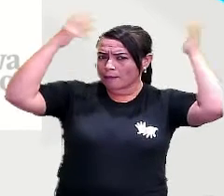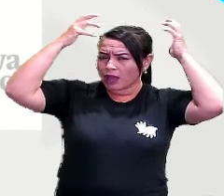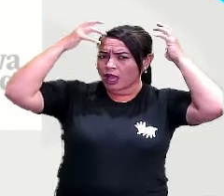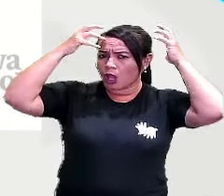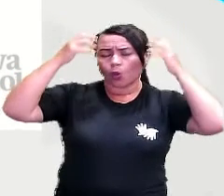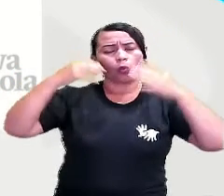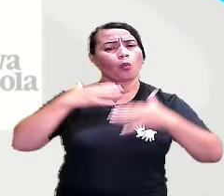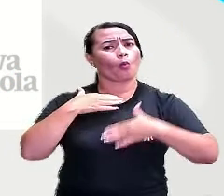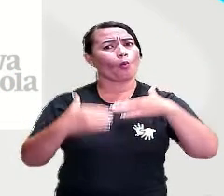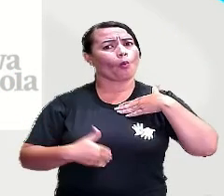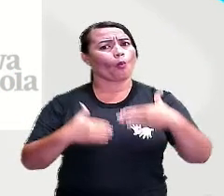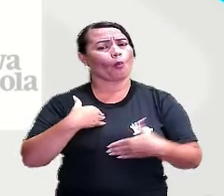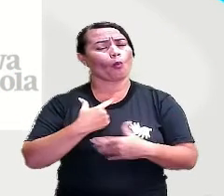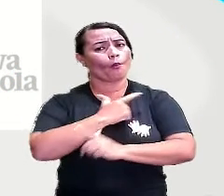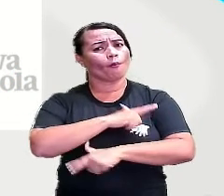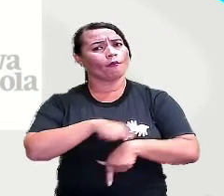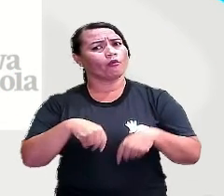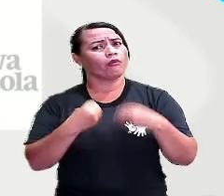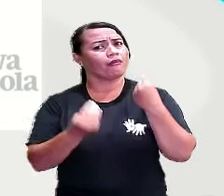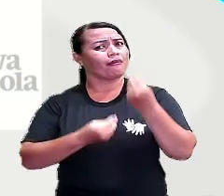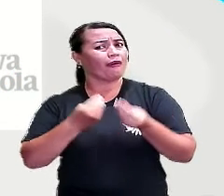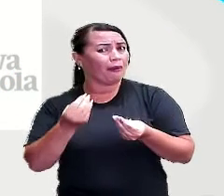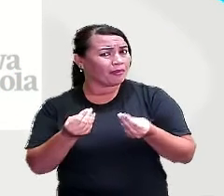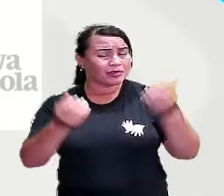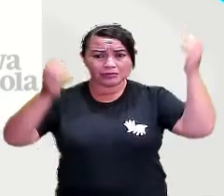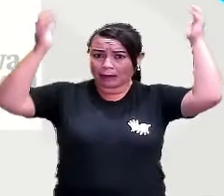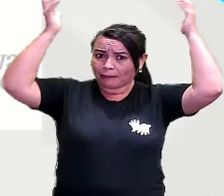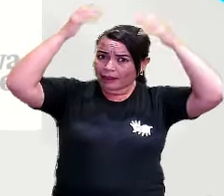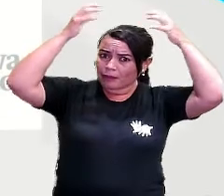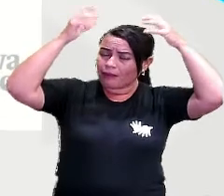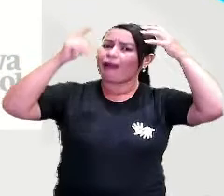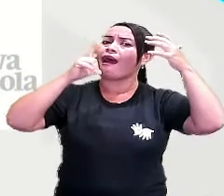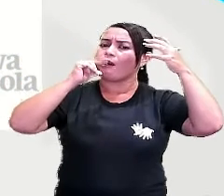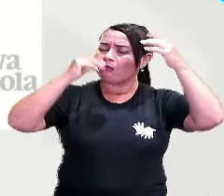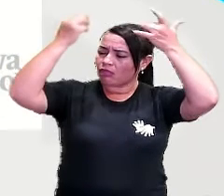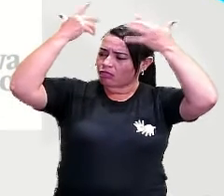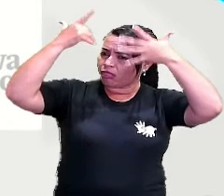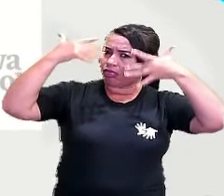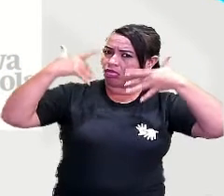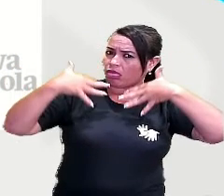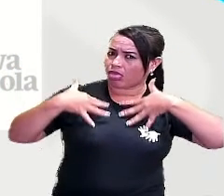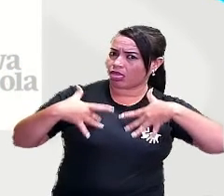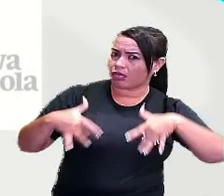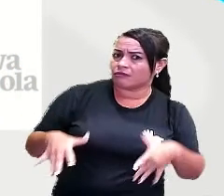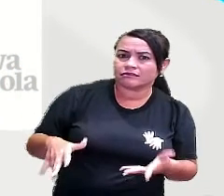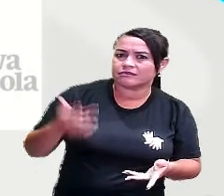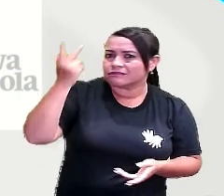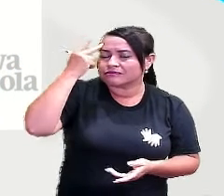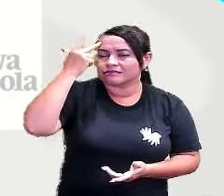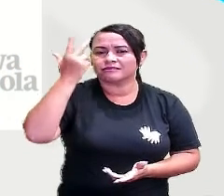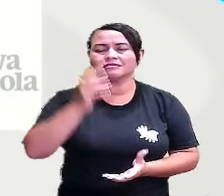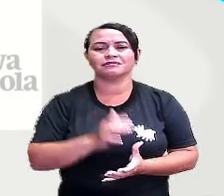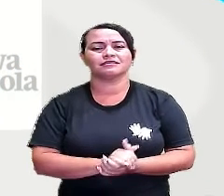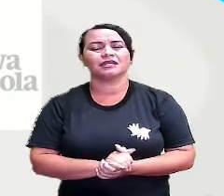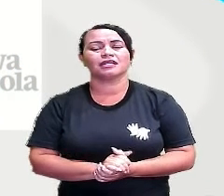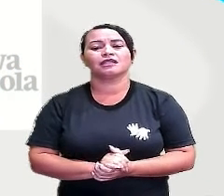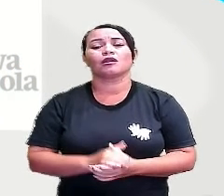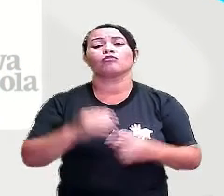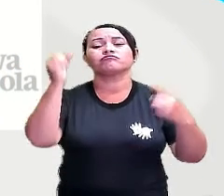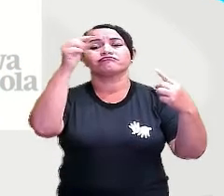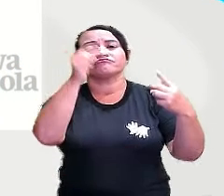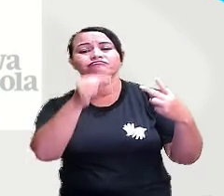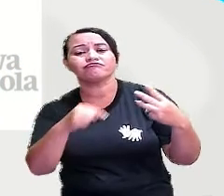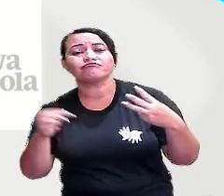banho e não se molhar. Porque toda vez que a gente toma banho, a gente se molha, né? Então, essas são